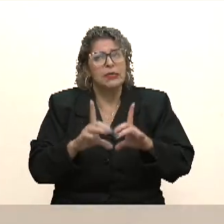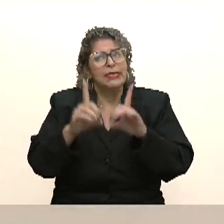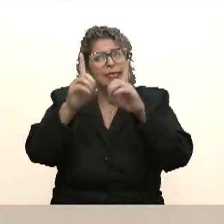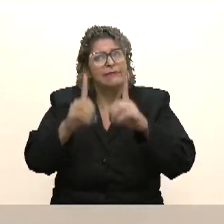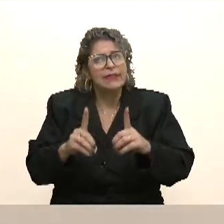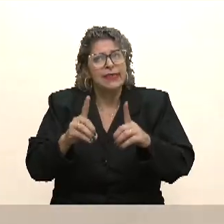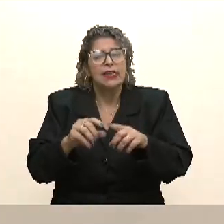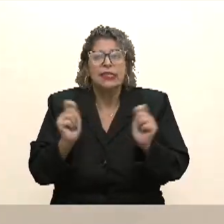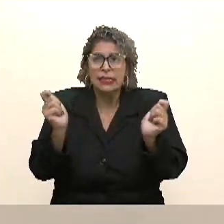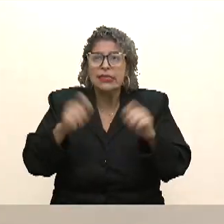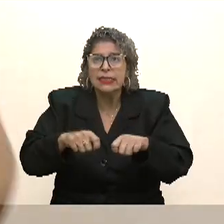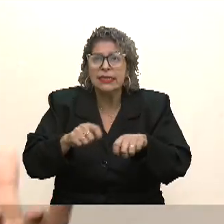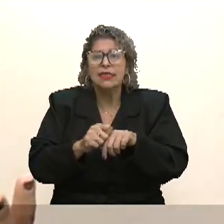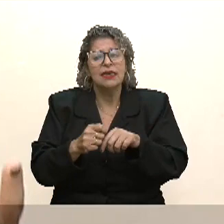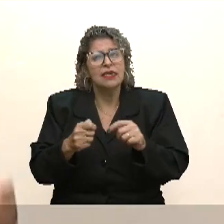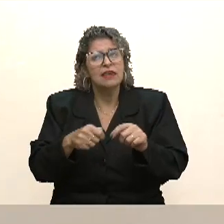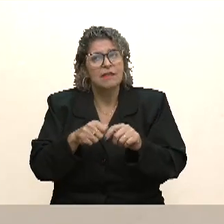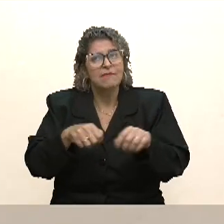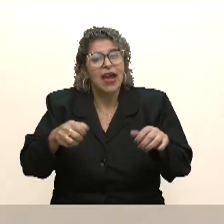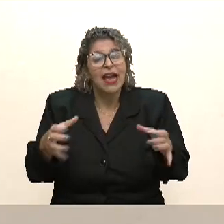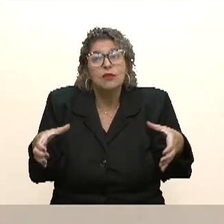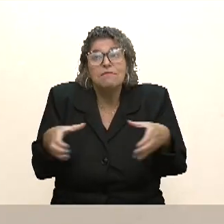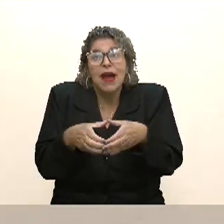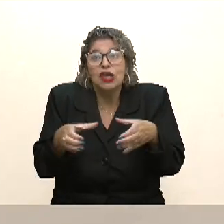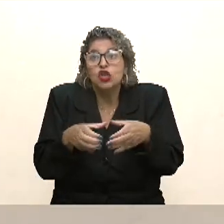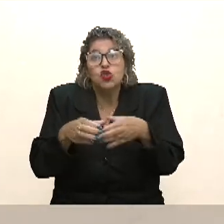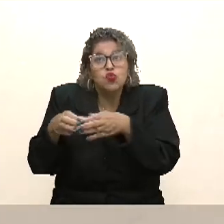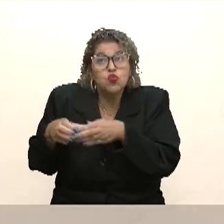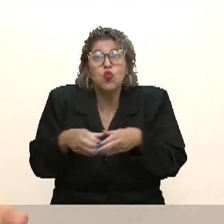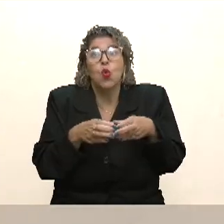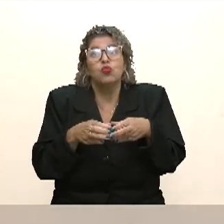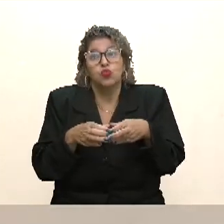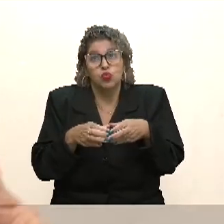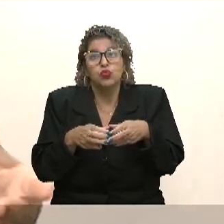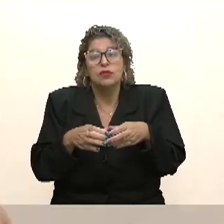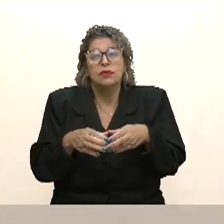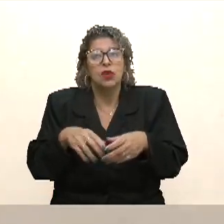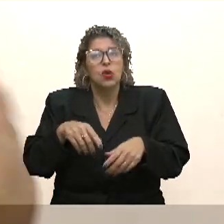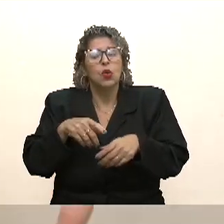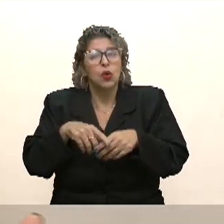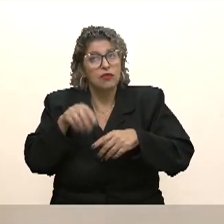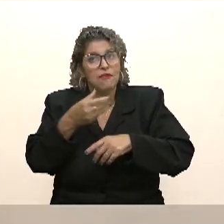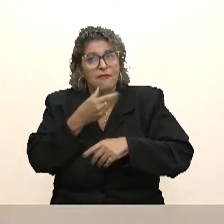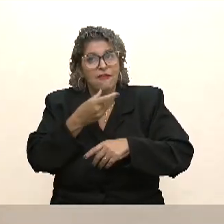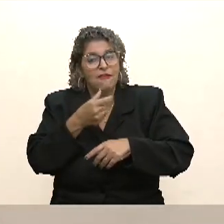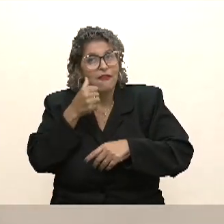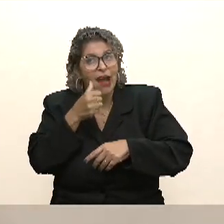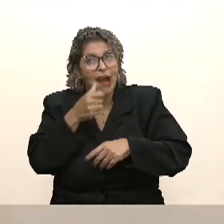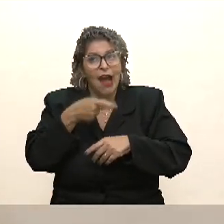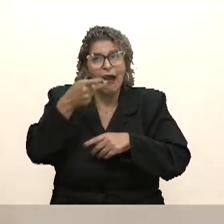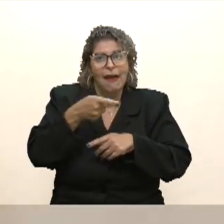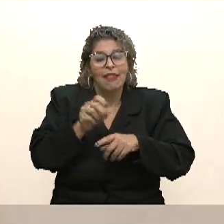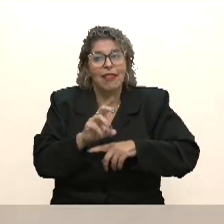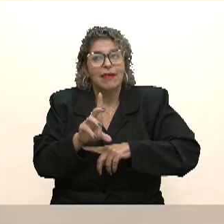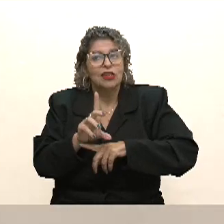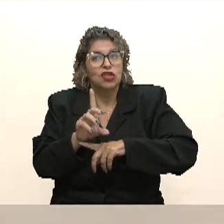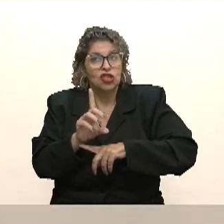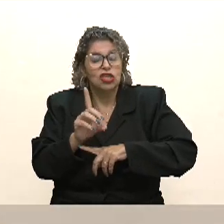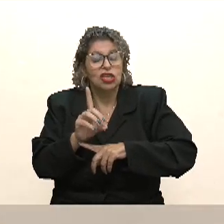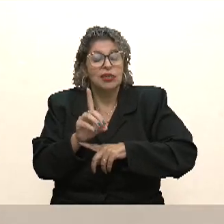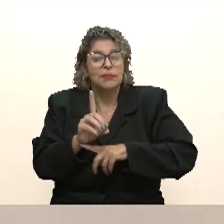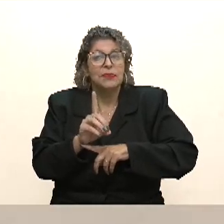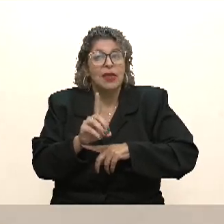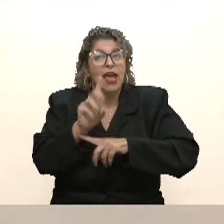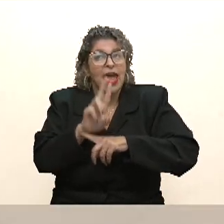física, e isso tudo faz parte de um conjunto, né? Eu acho que, quando a gente fala de representatividade, a gente também tem que ter